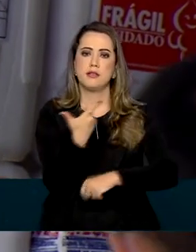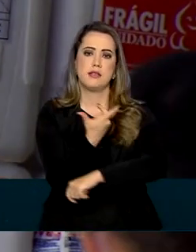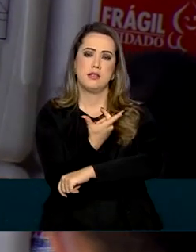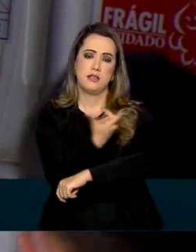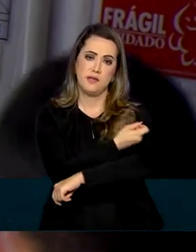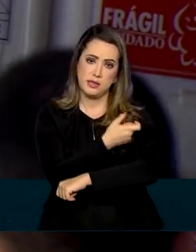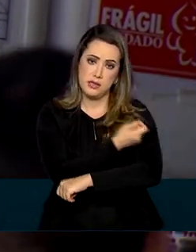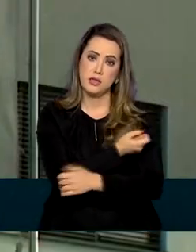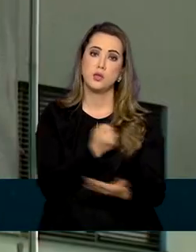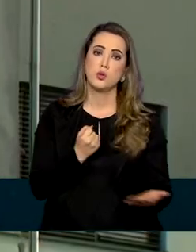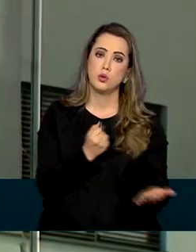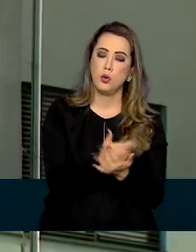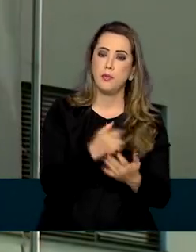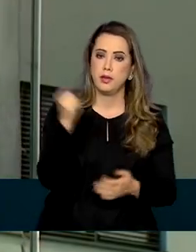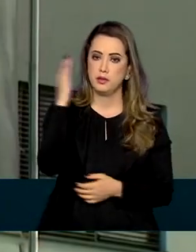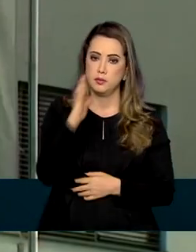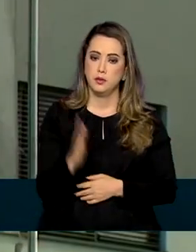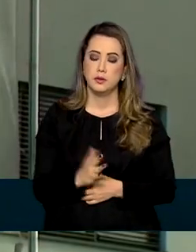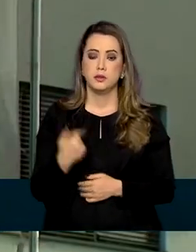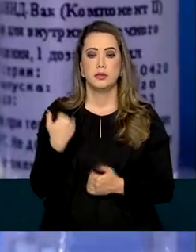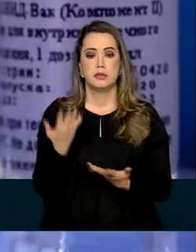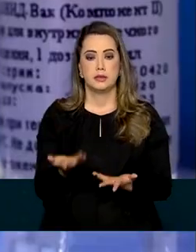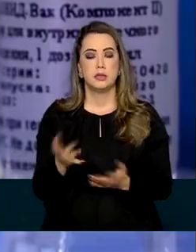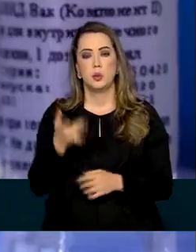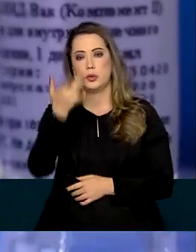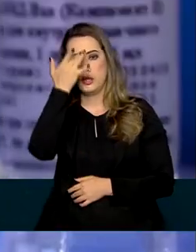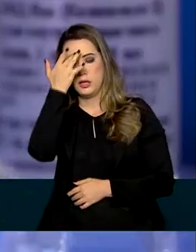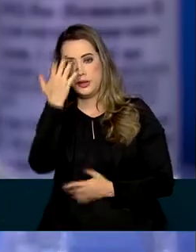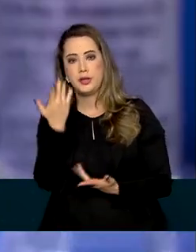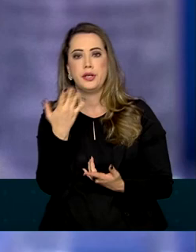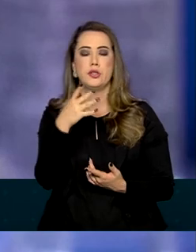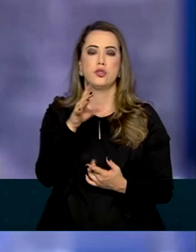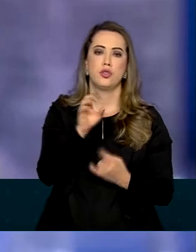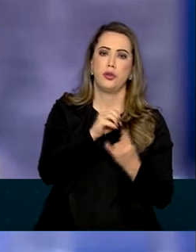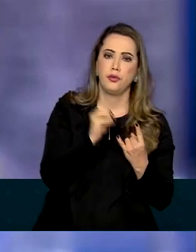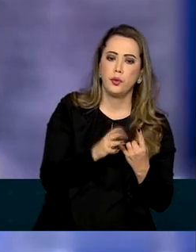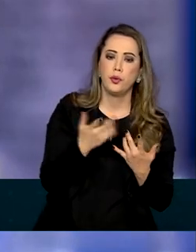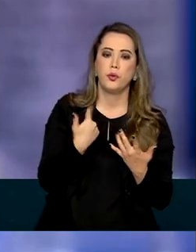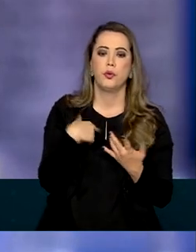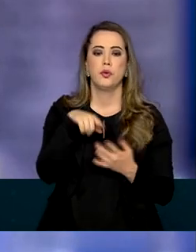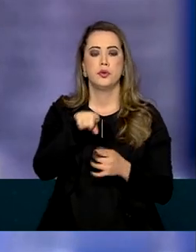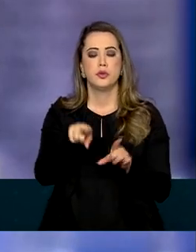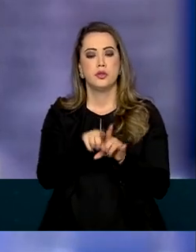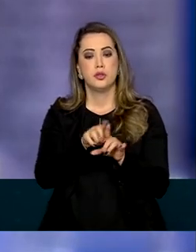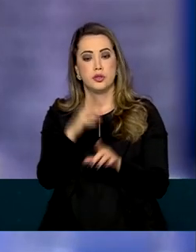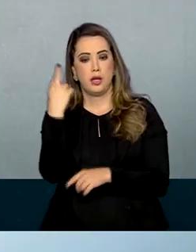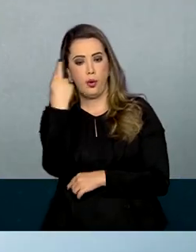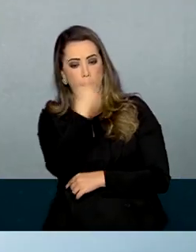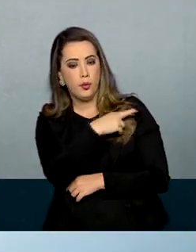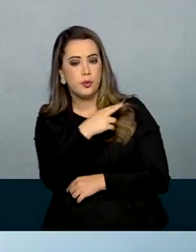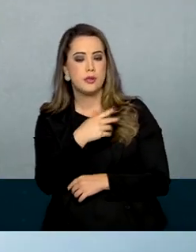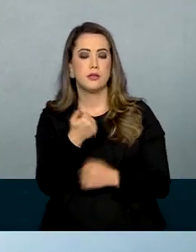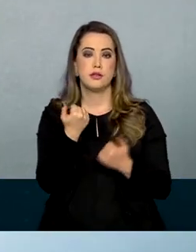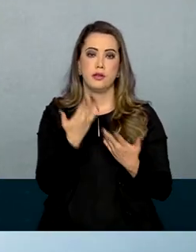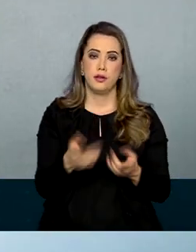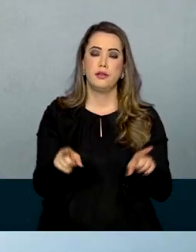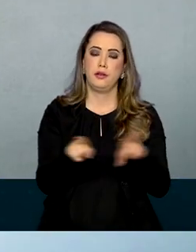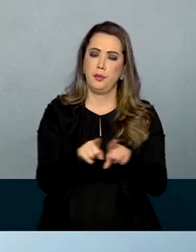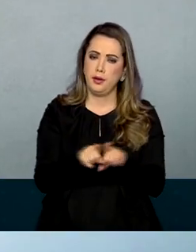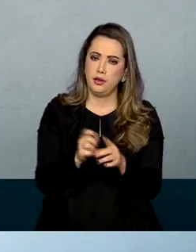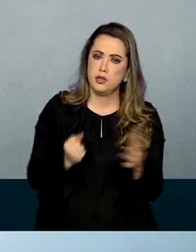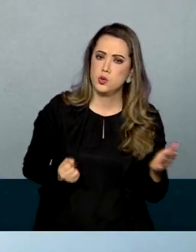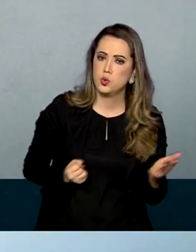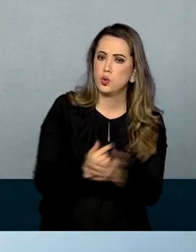que vai fabricar o imunizante da indiana Barat-Biontech, da União Química, que vai produzir a vacina russa Covaxin, além das